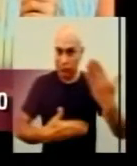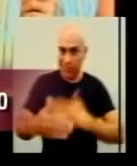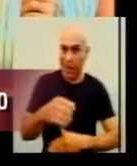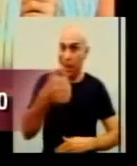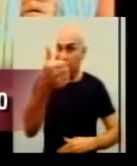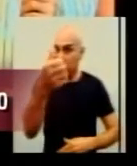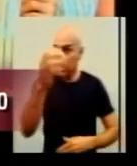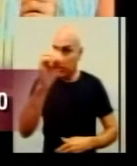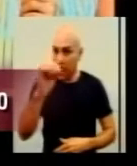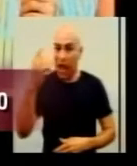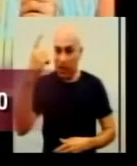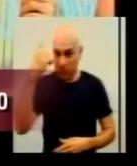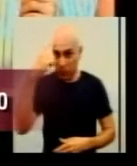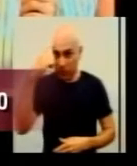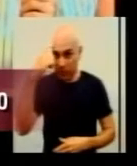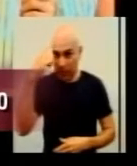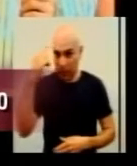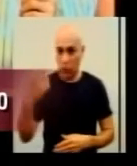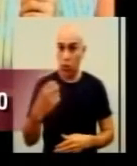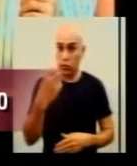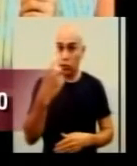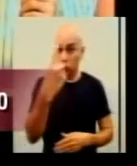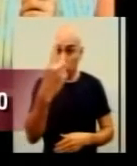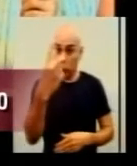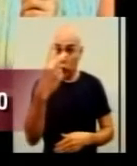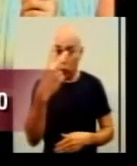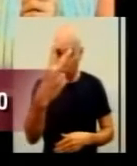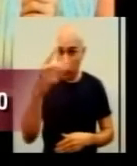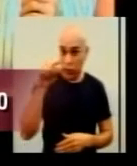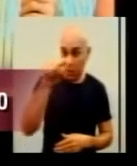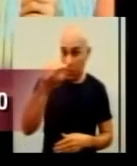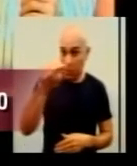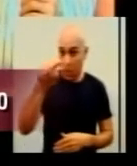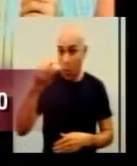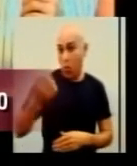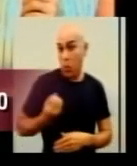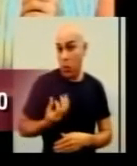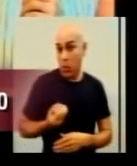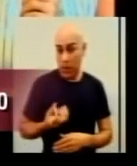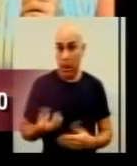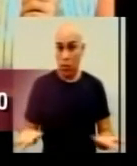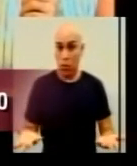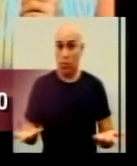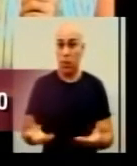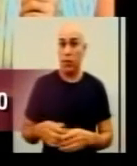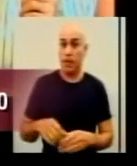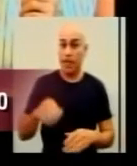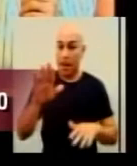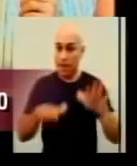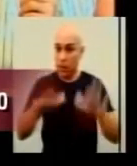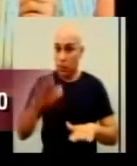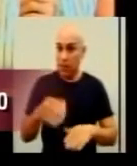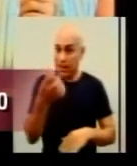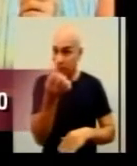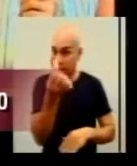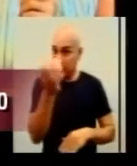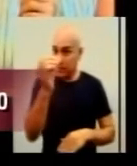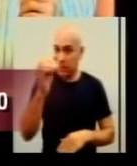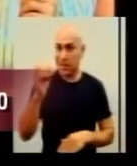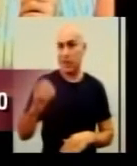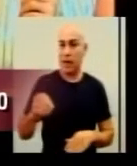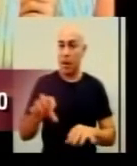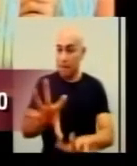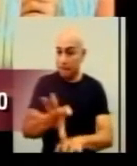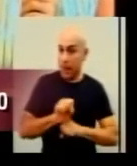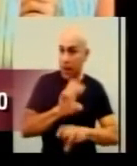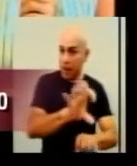de 12 mil casos, em torno aí de mil e poucos casos, são aí nessa faixa etária acima de 60 anos, que tem um maior